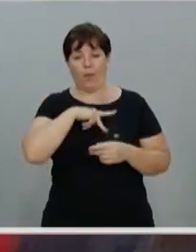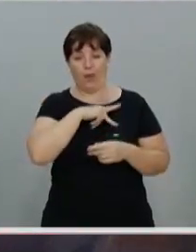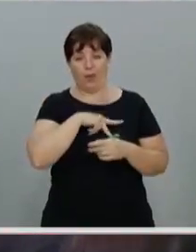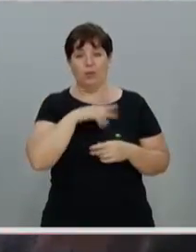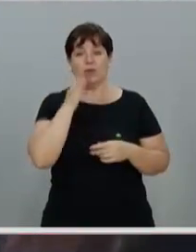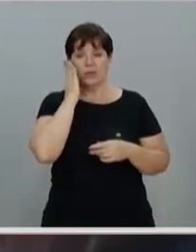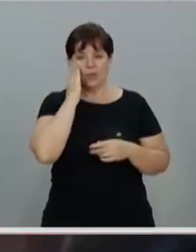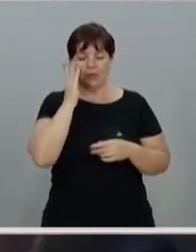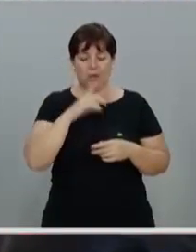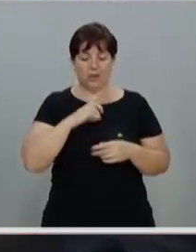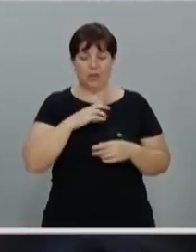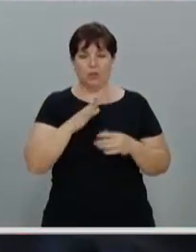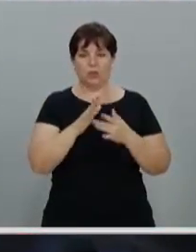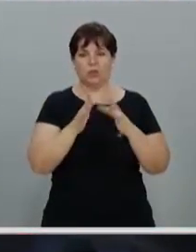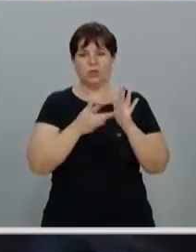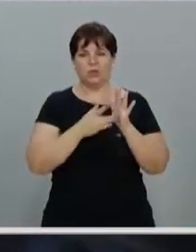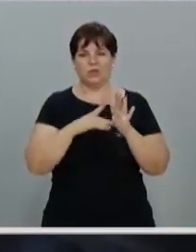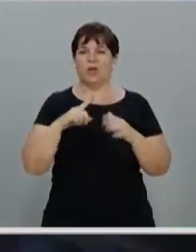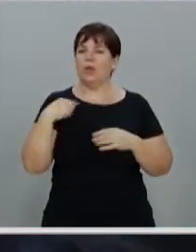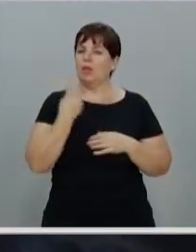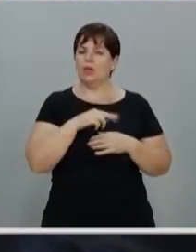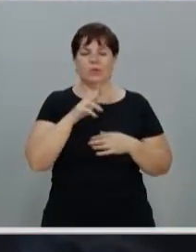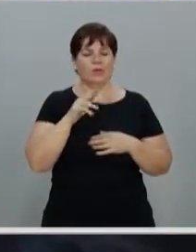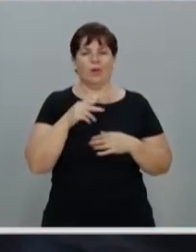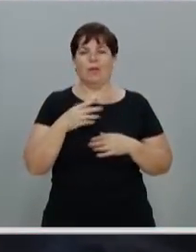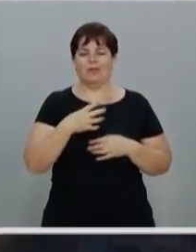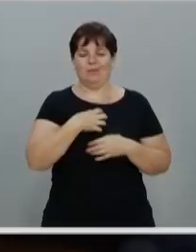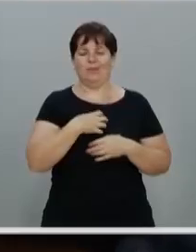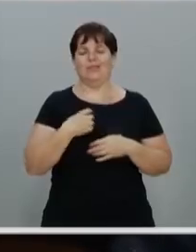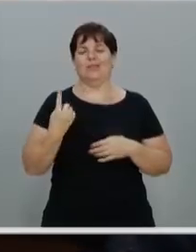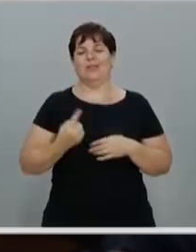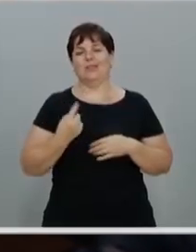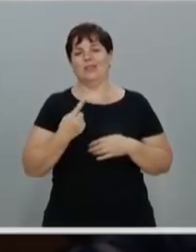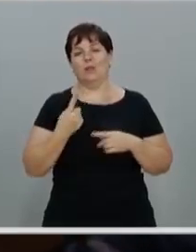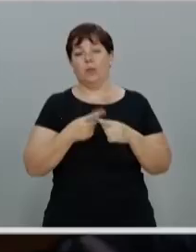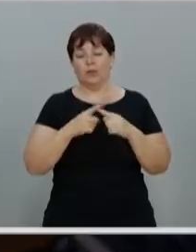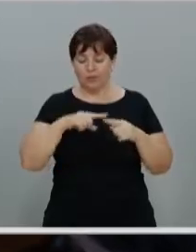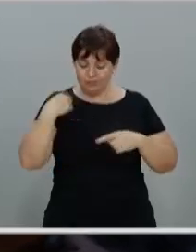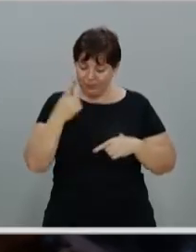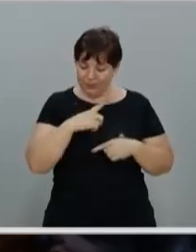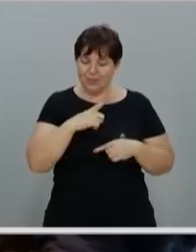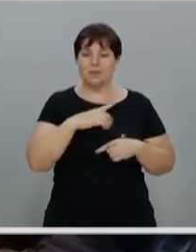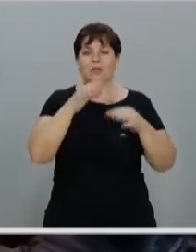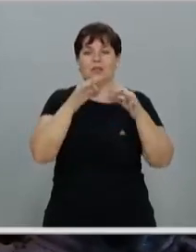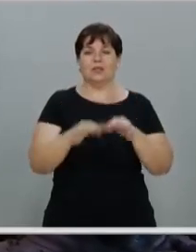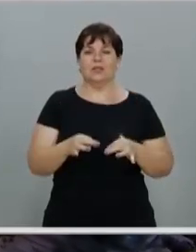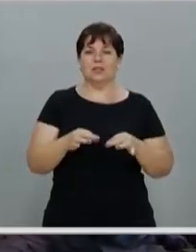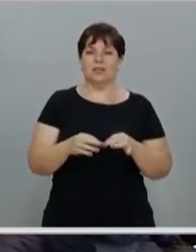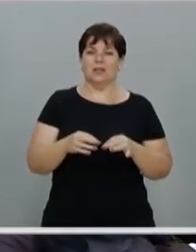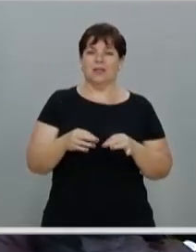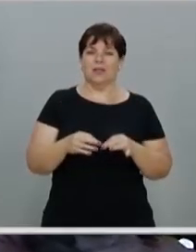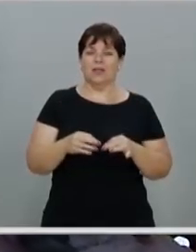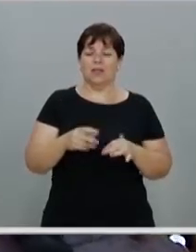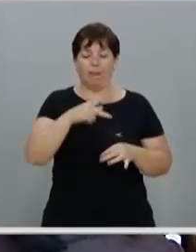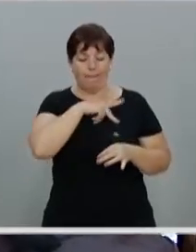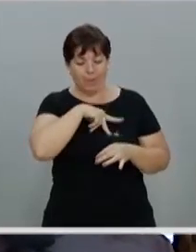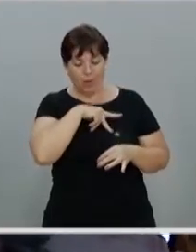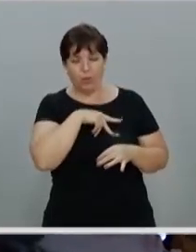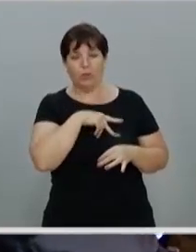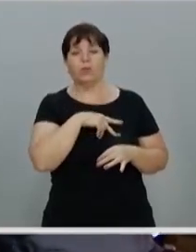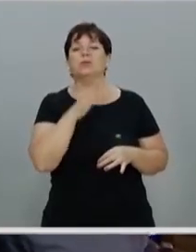Jesus, nós não vamos mais nos sentir sozinhos. Nós temos a certeza de que como Paulo reconheceu, nós também